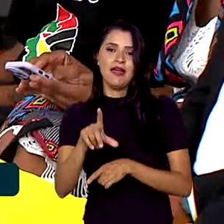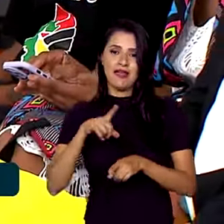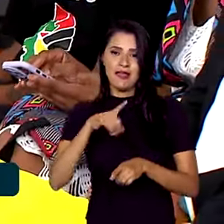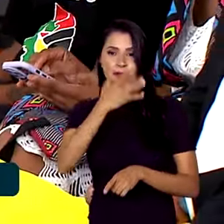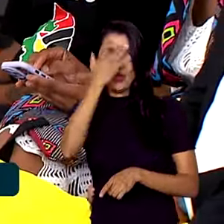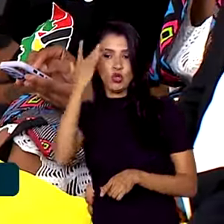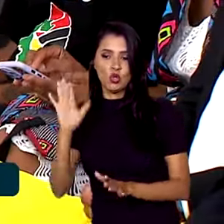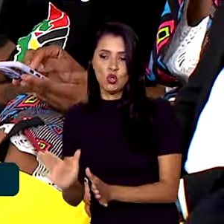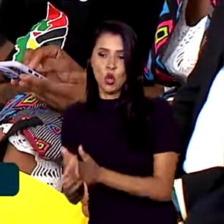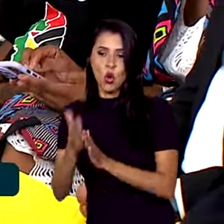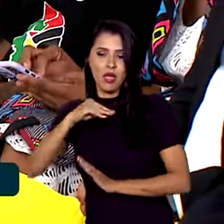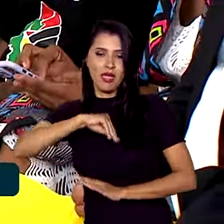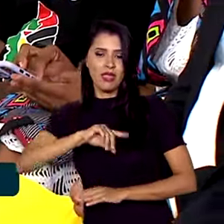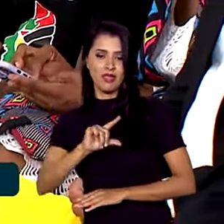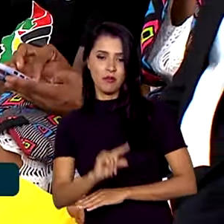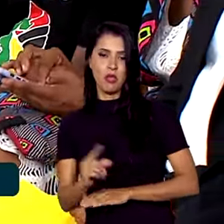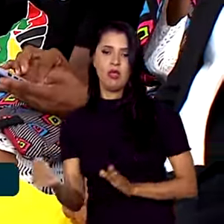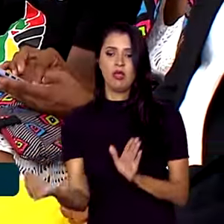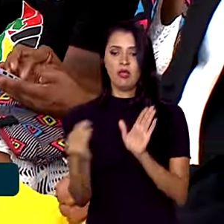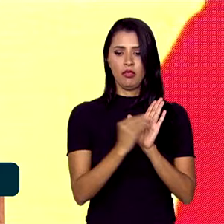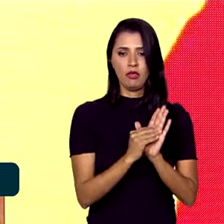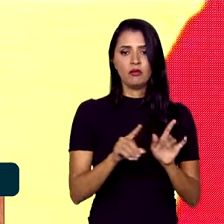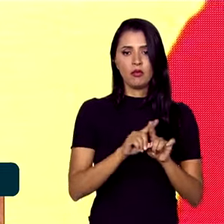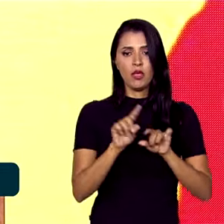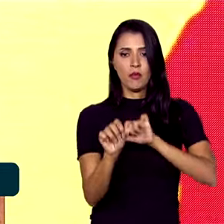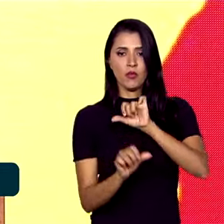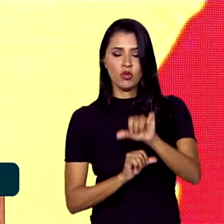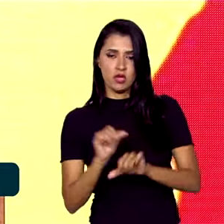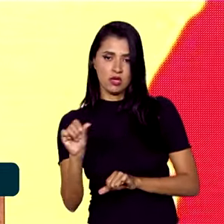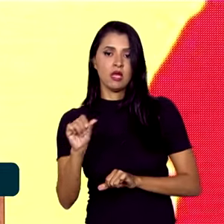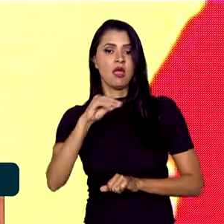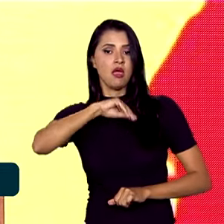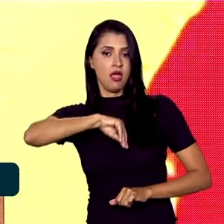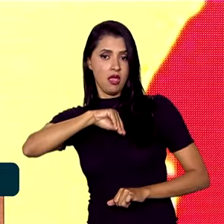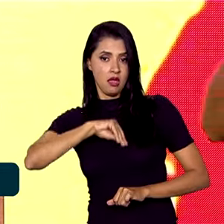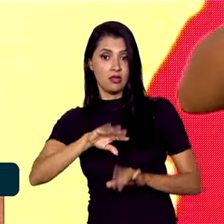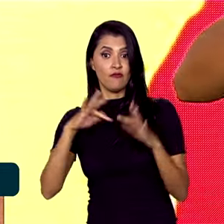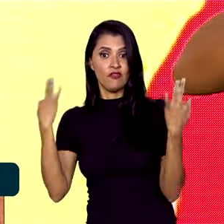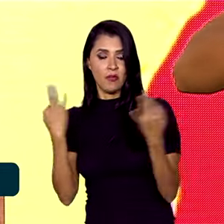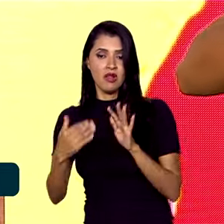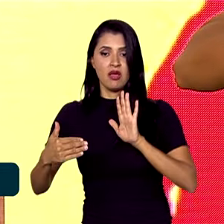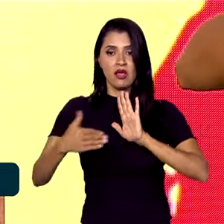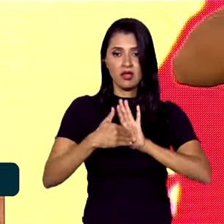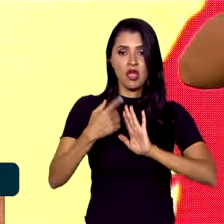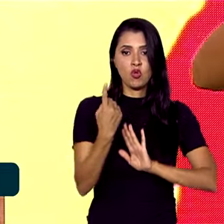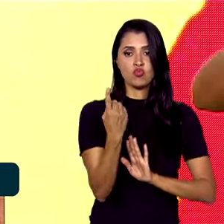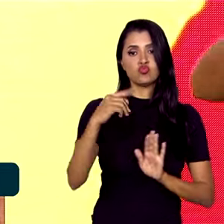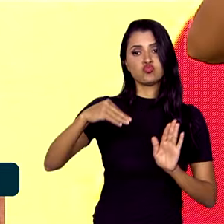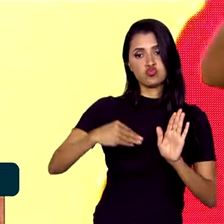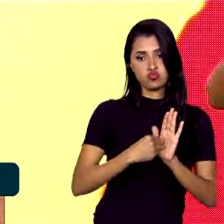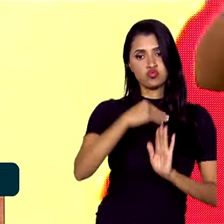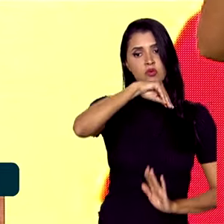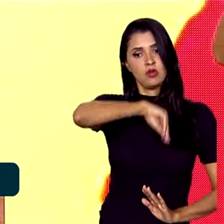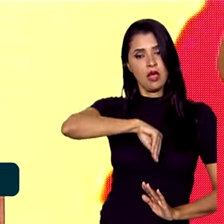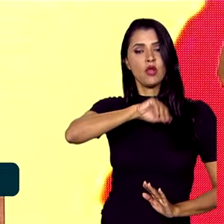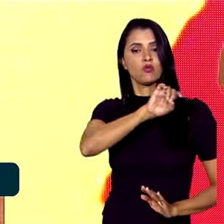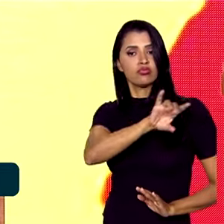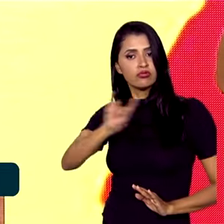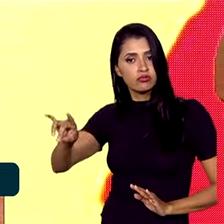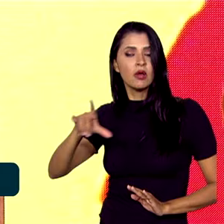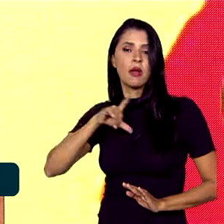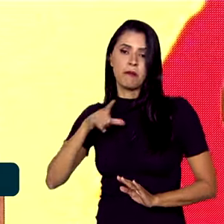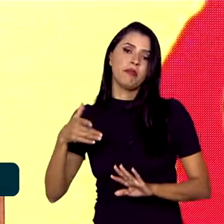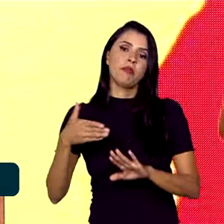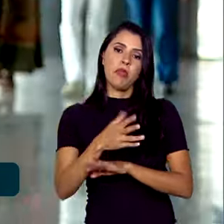renda ao ser implementada a mudança para a renda familiar de até um salário mínimo per capita como corte para as vagas,